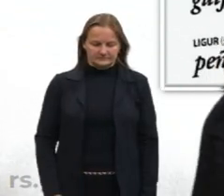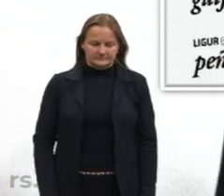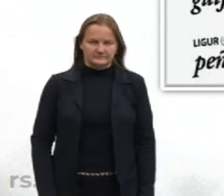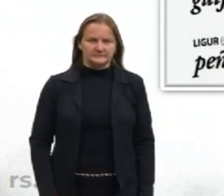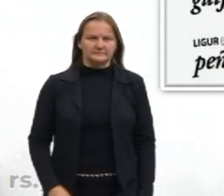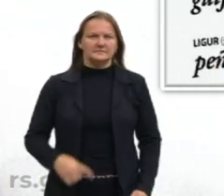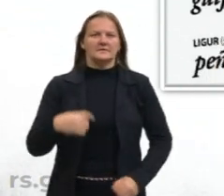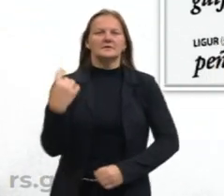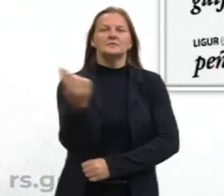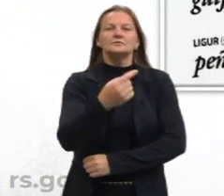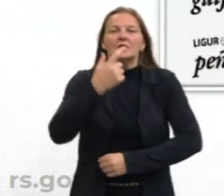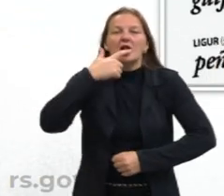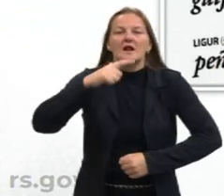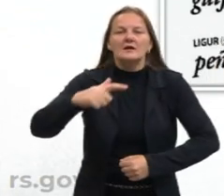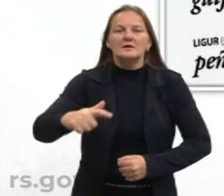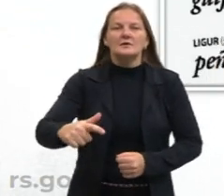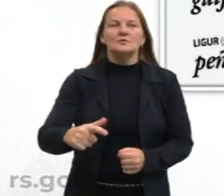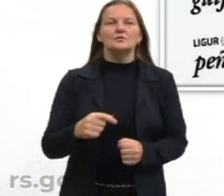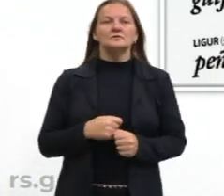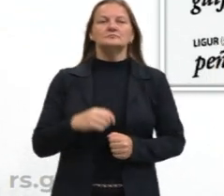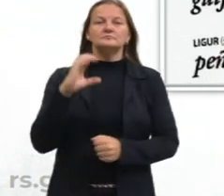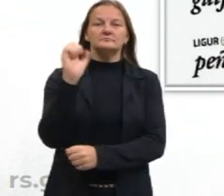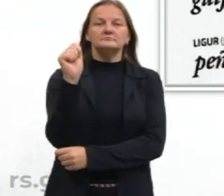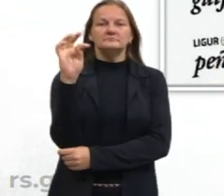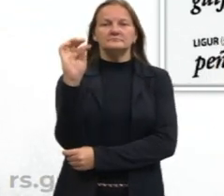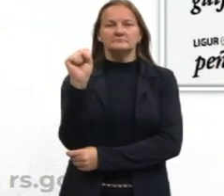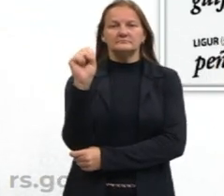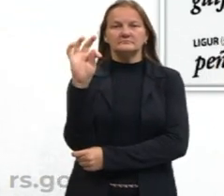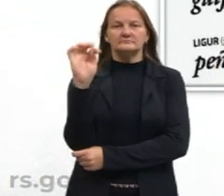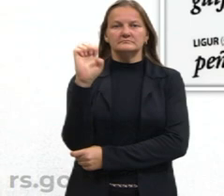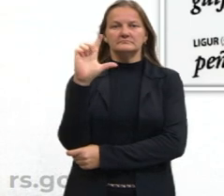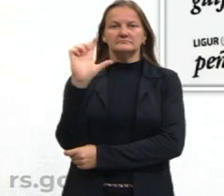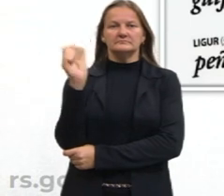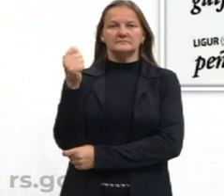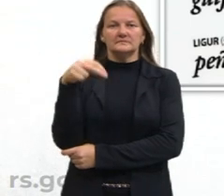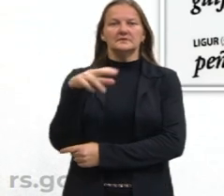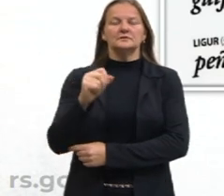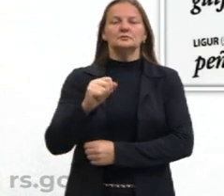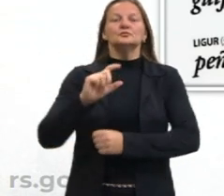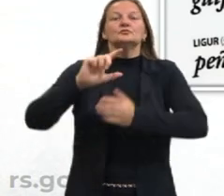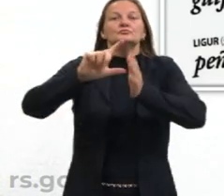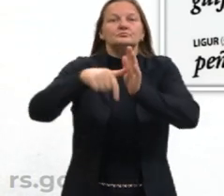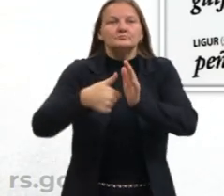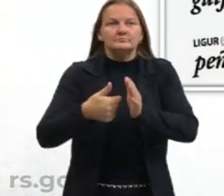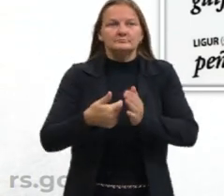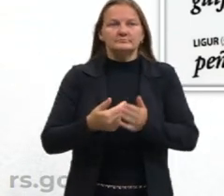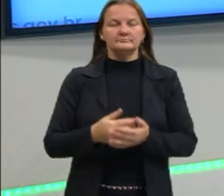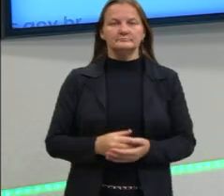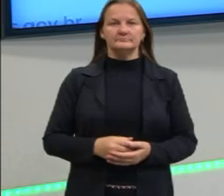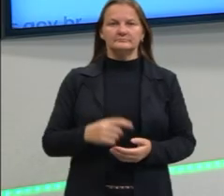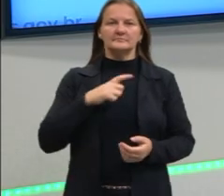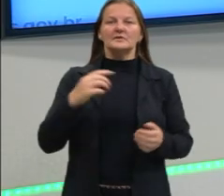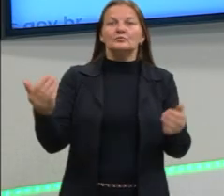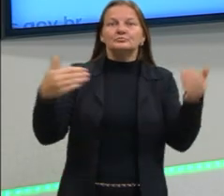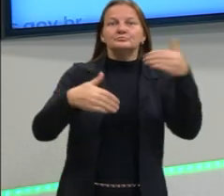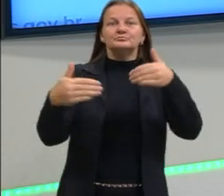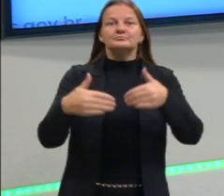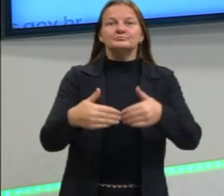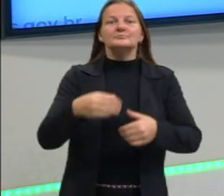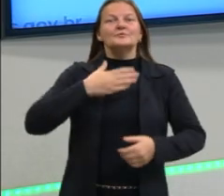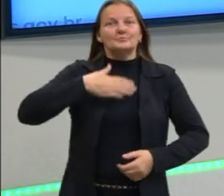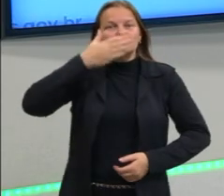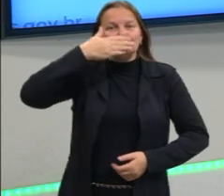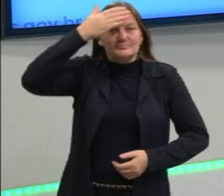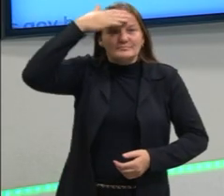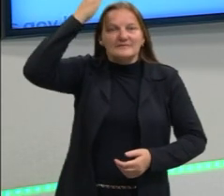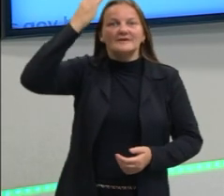língua, ao castelhano. E, tarde, vão chegar os árabes, que vão